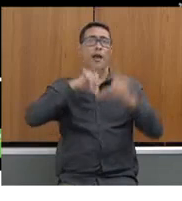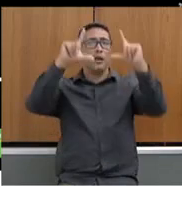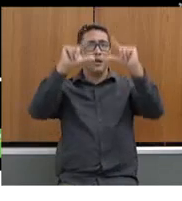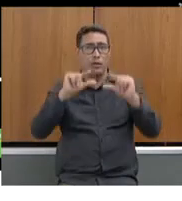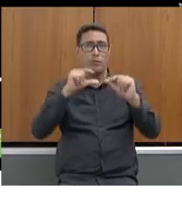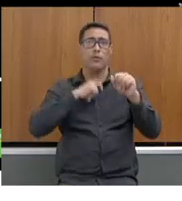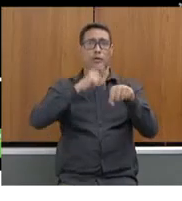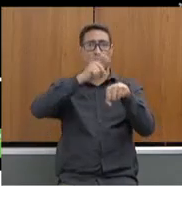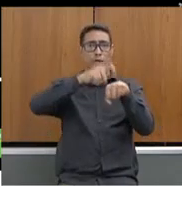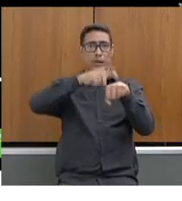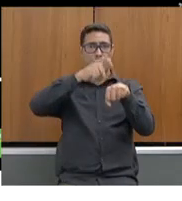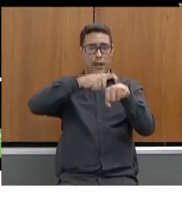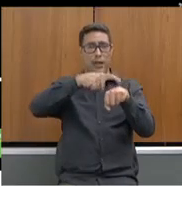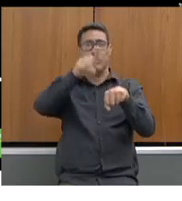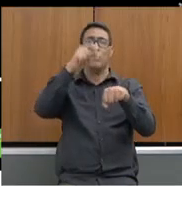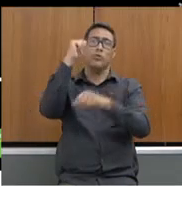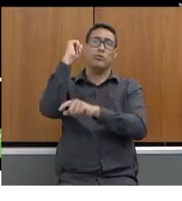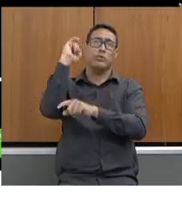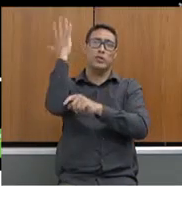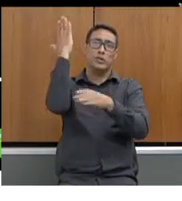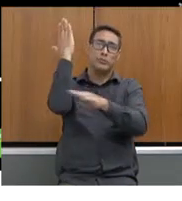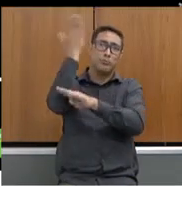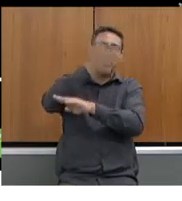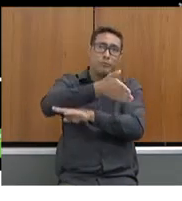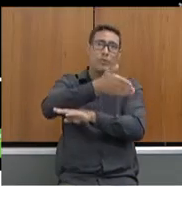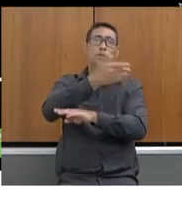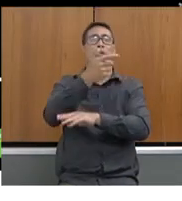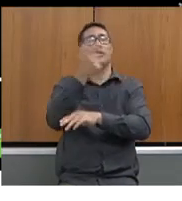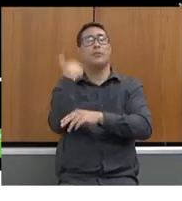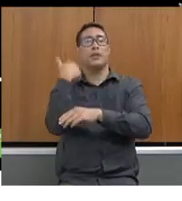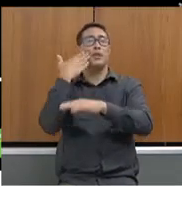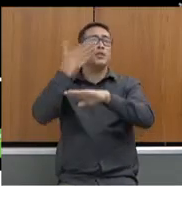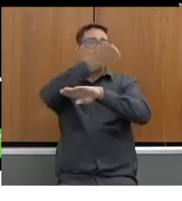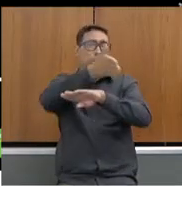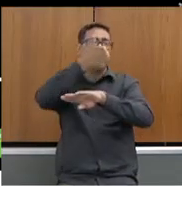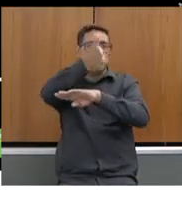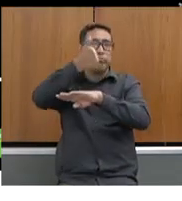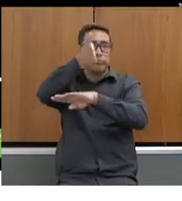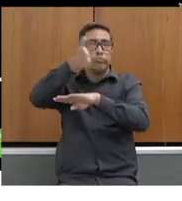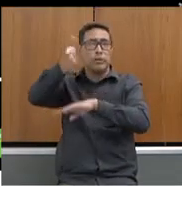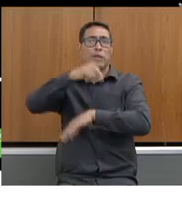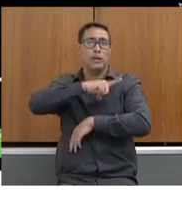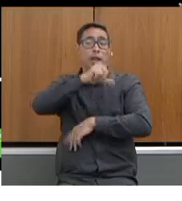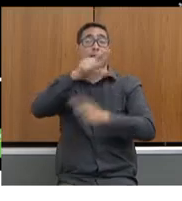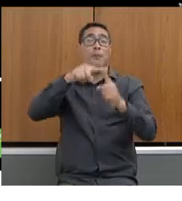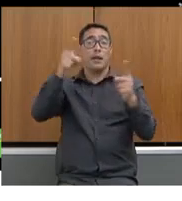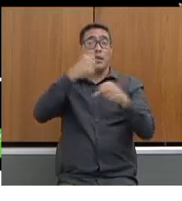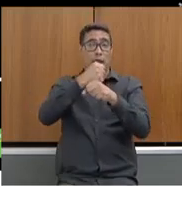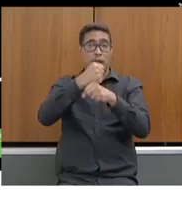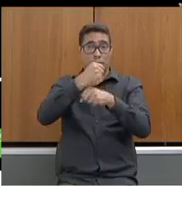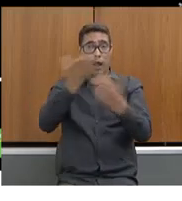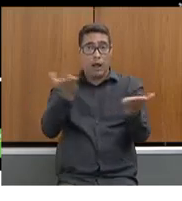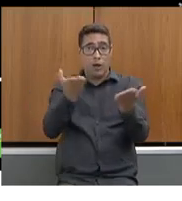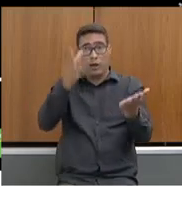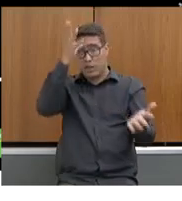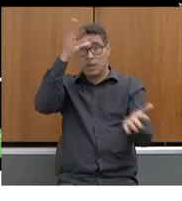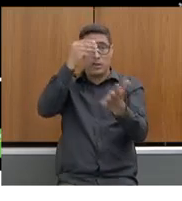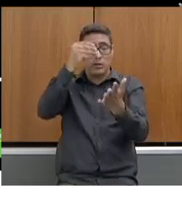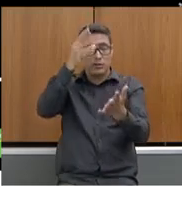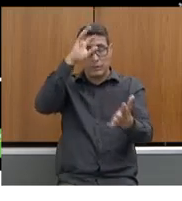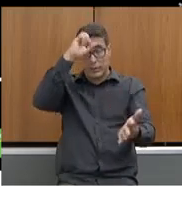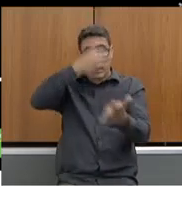tempo entre a detecção, desmatamento e a I da campo. Mas, esse ano, nós tomamos a decisão de intensificar, como eu